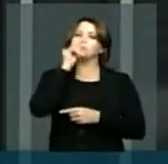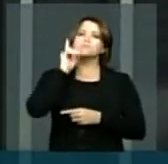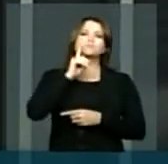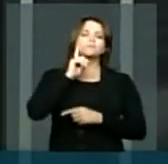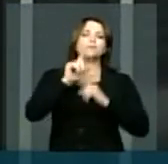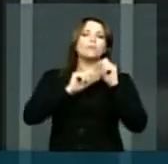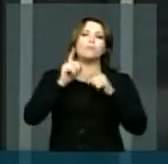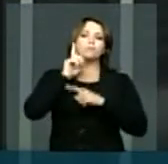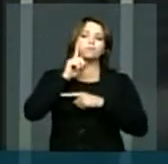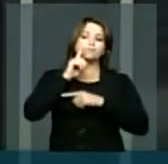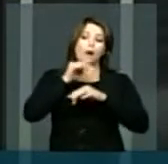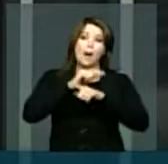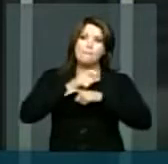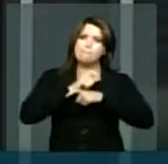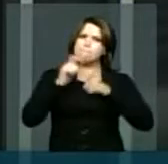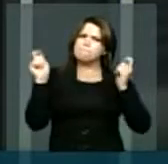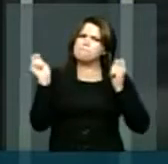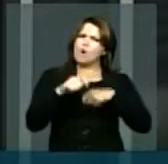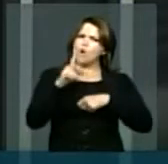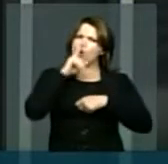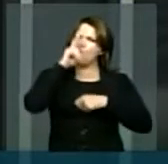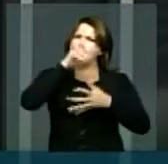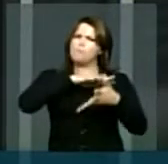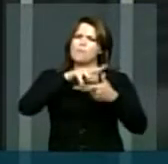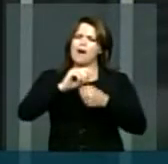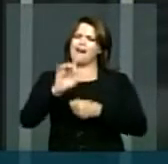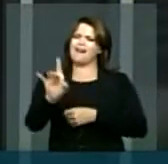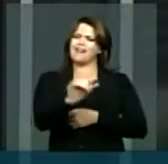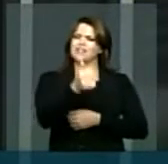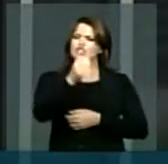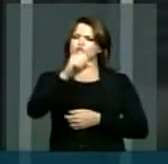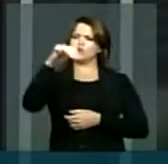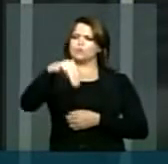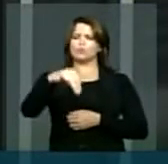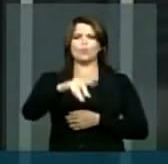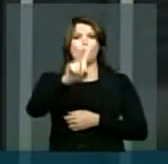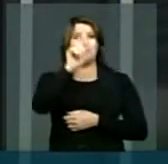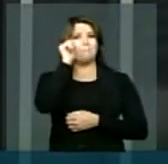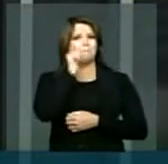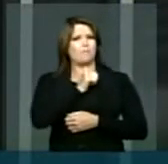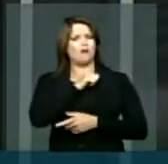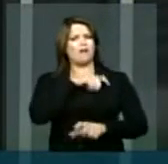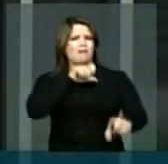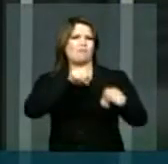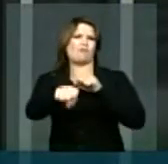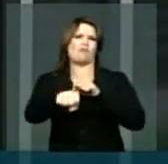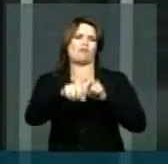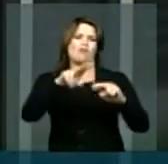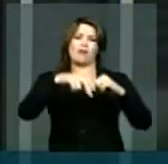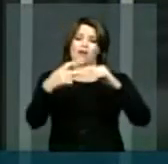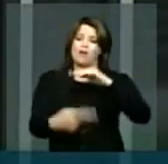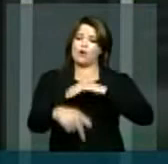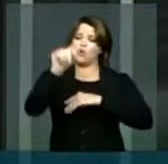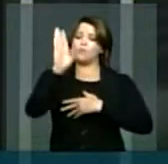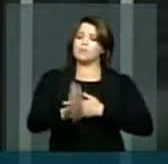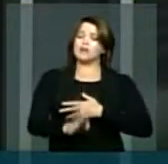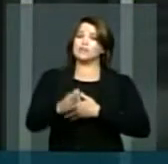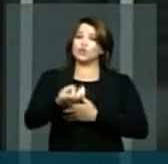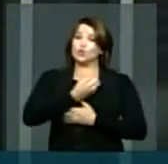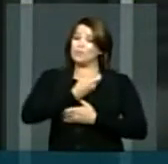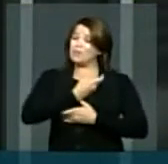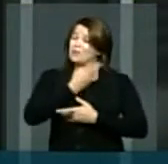a maior potência mundial a cada 18 minutos, uma mulher é assassinada no Brasil, os números